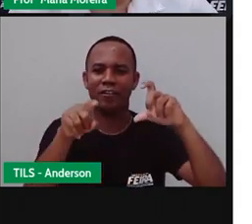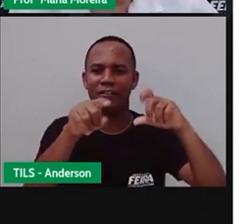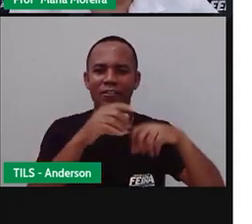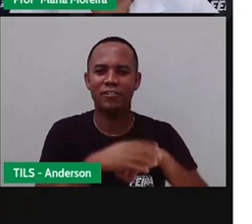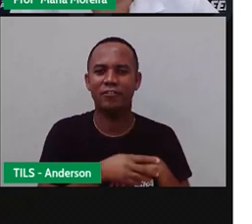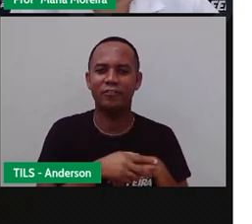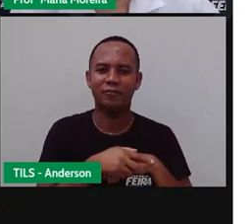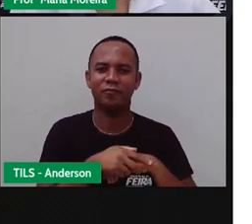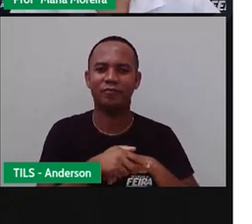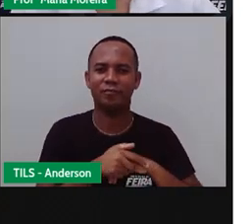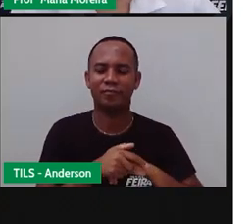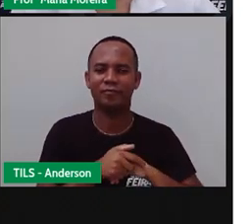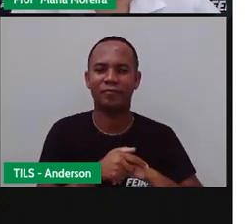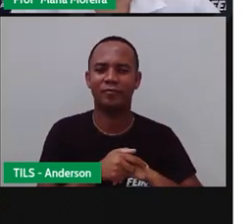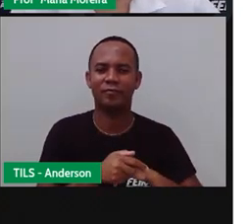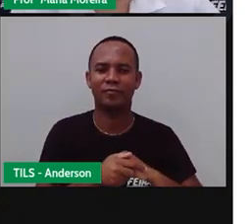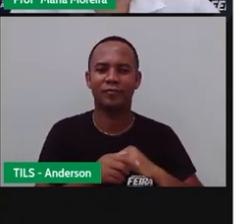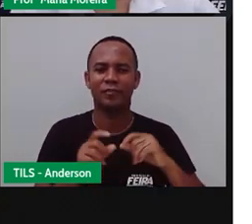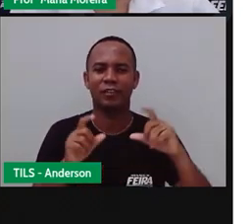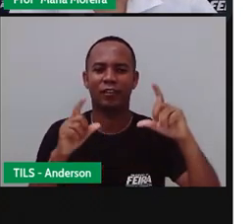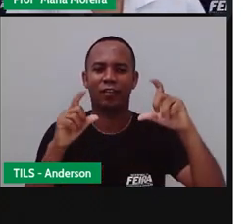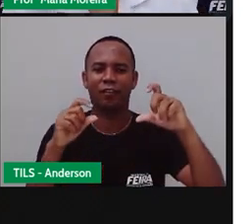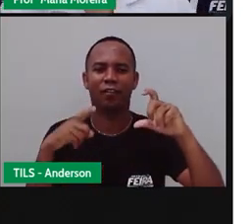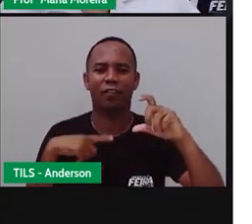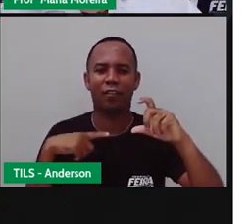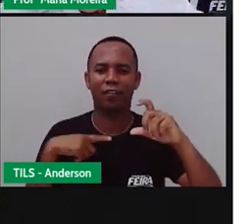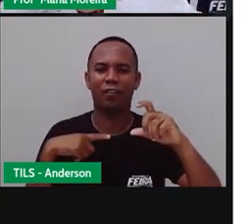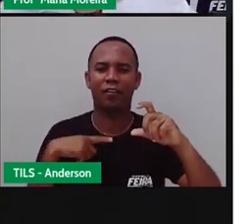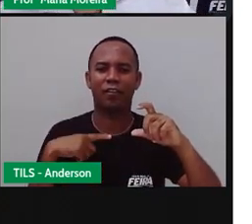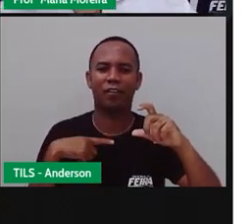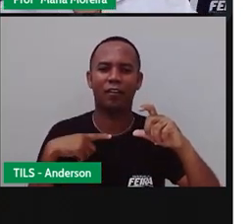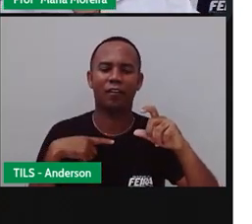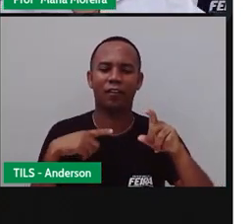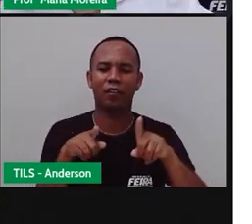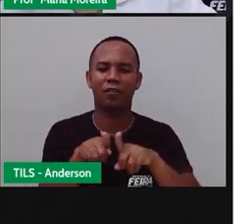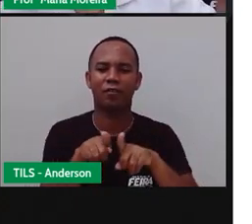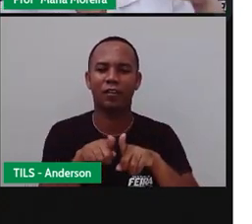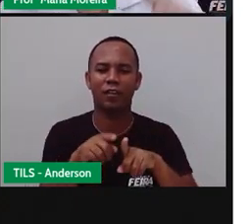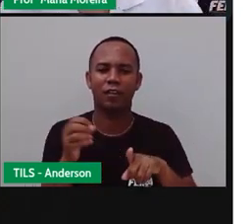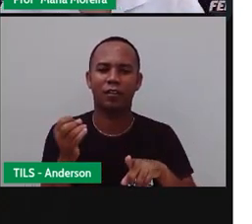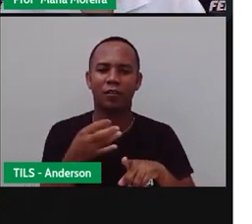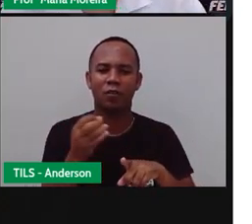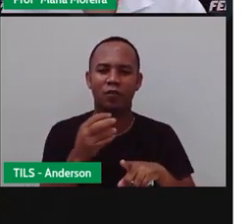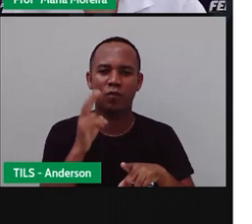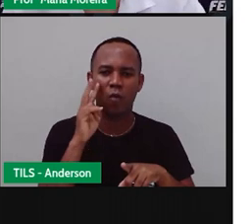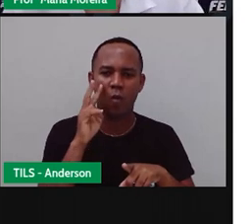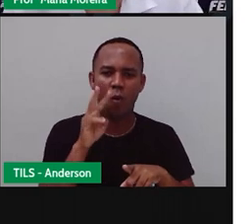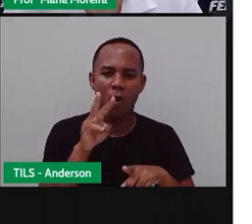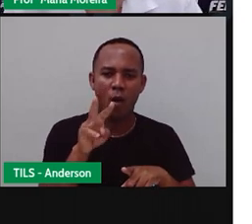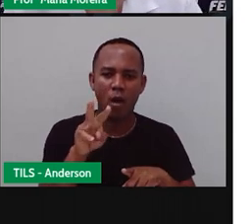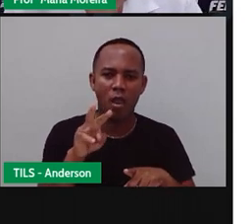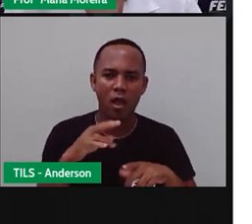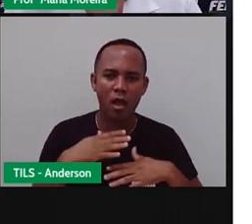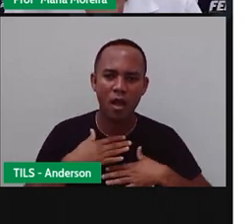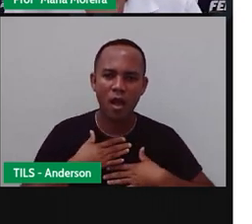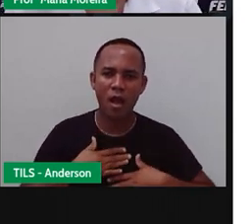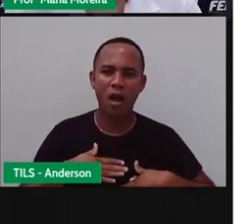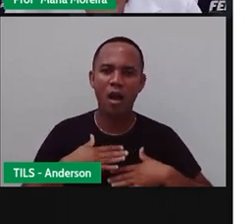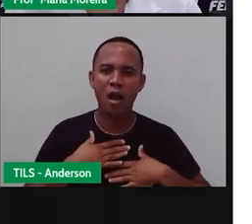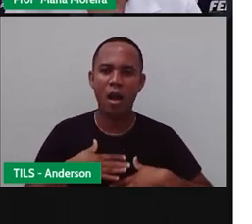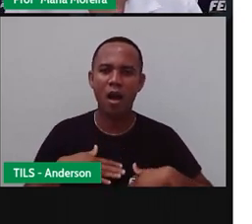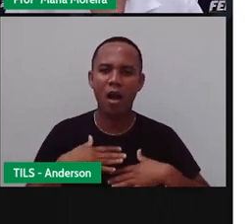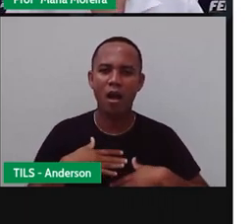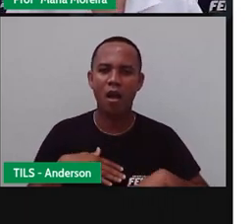já reconhece muita coisa que tem aqui. mas, se você olhar com calma, aqui, ó, nesse